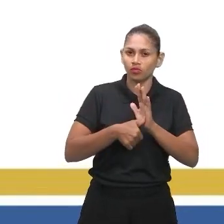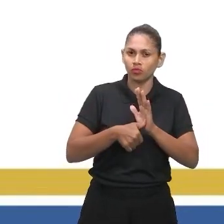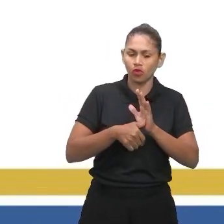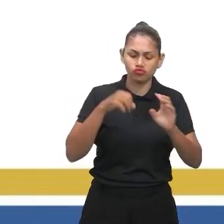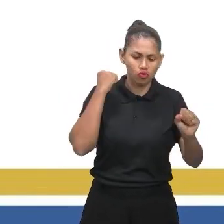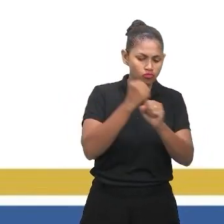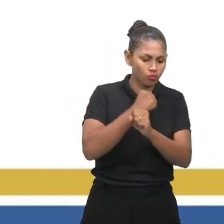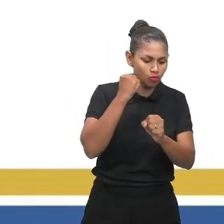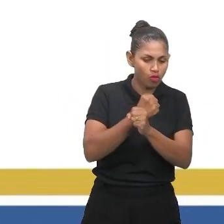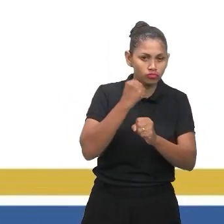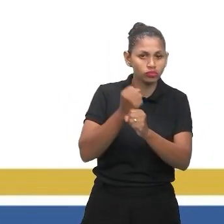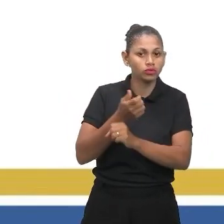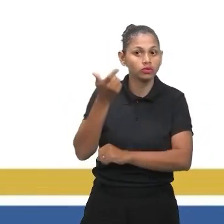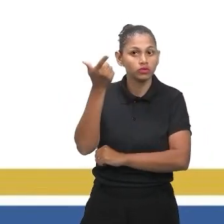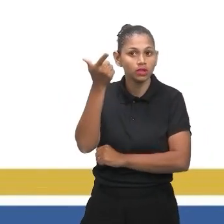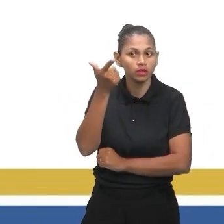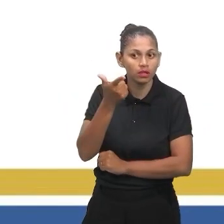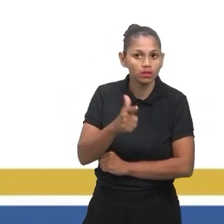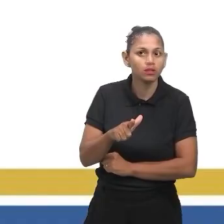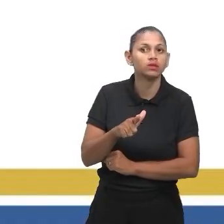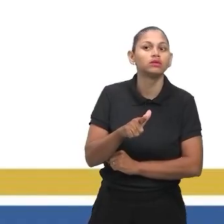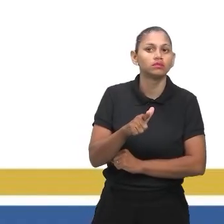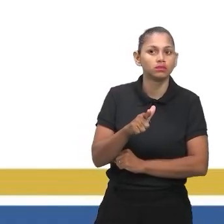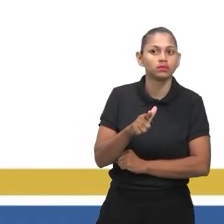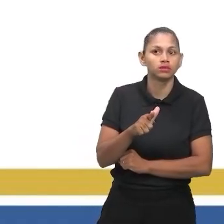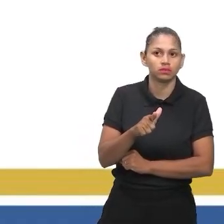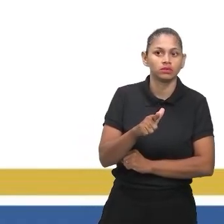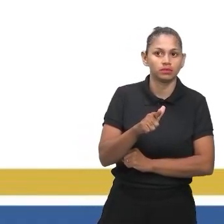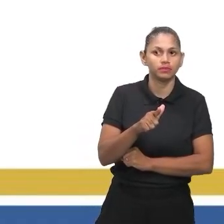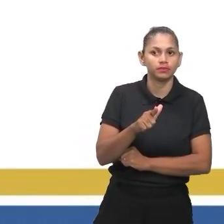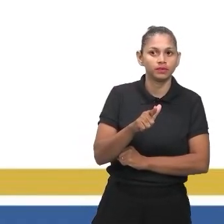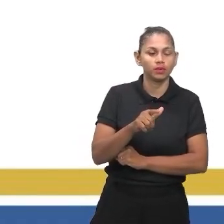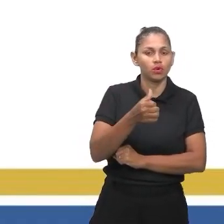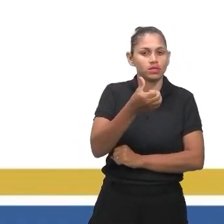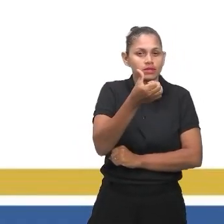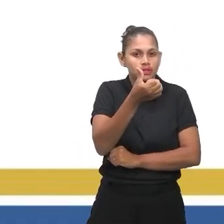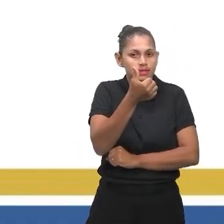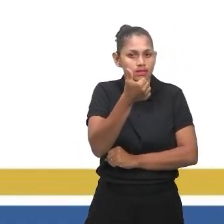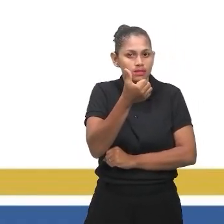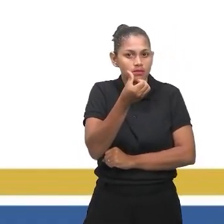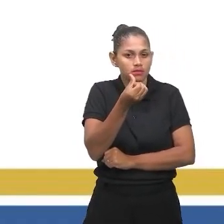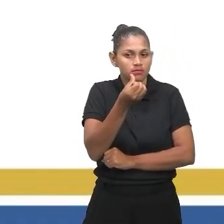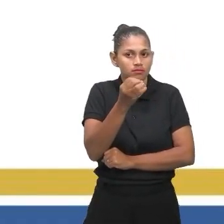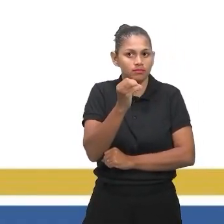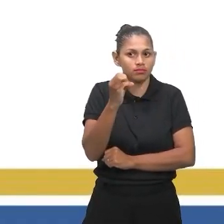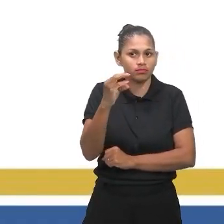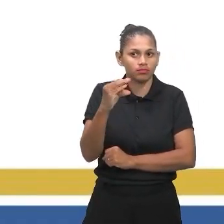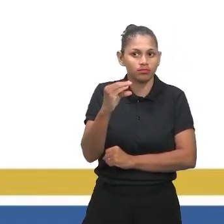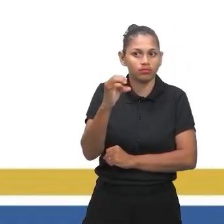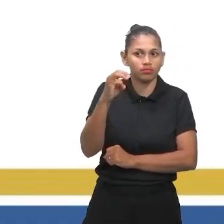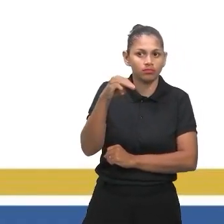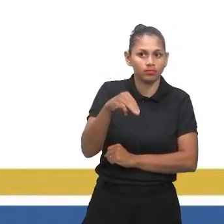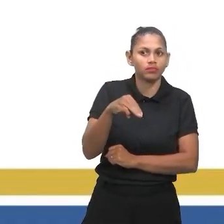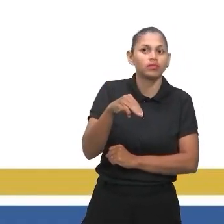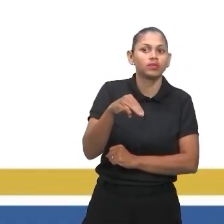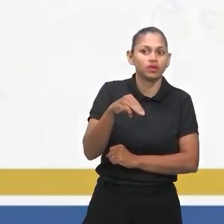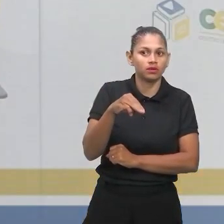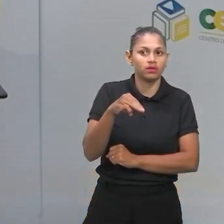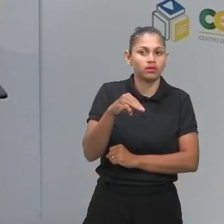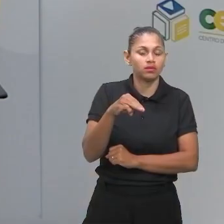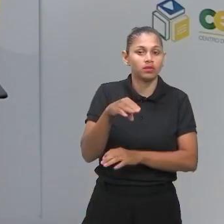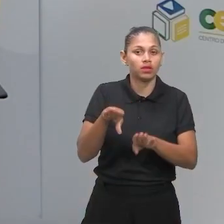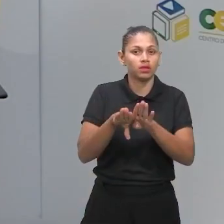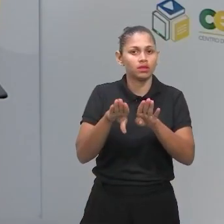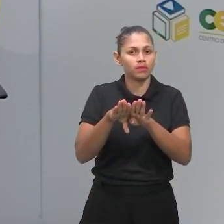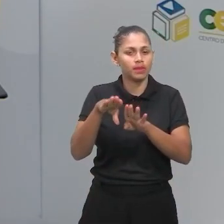eram, respectivamente, 160 centímetros e 7 centímetros. A gente quer saber qual foi a escala utilizada para fazer